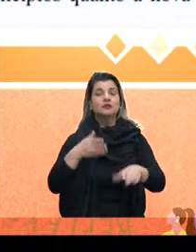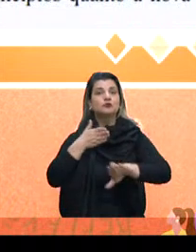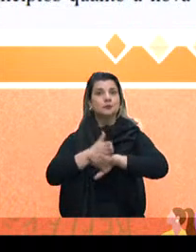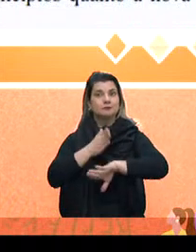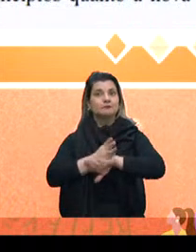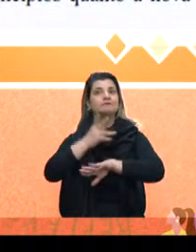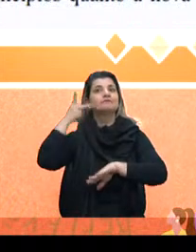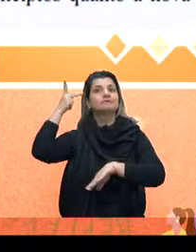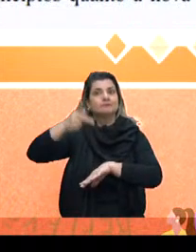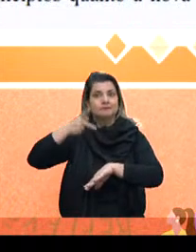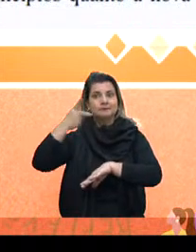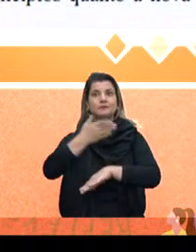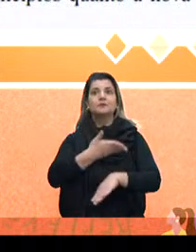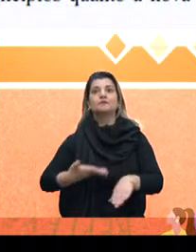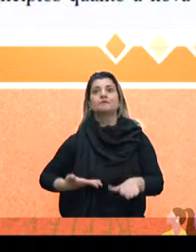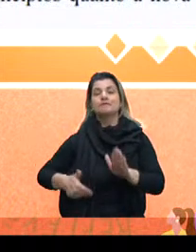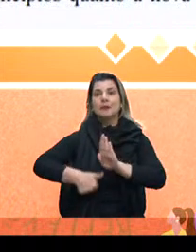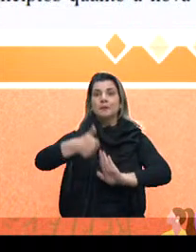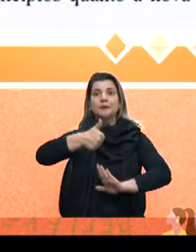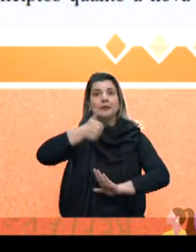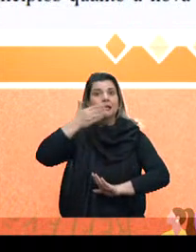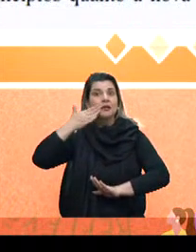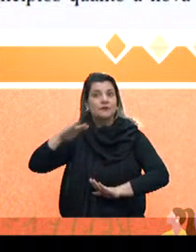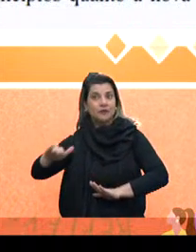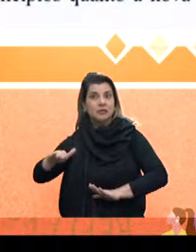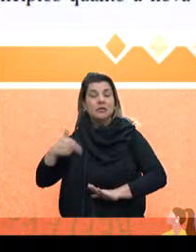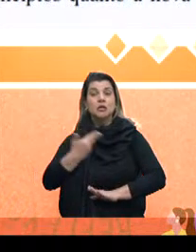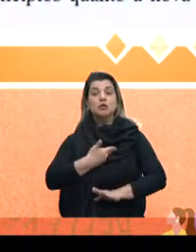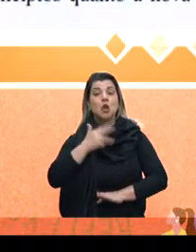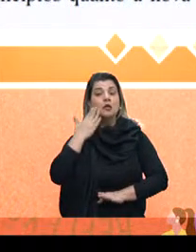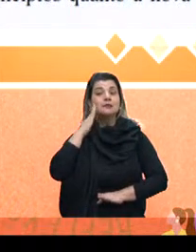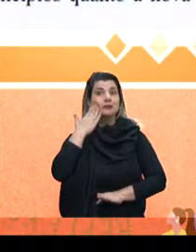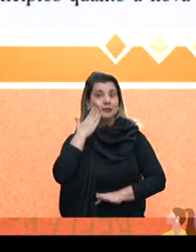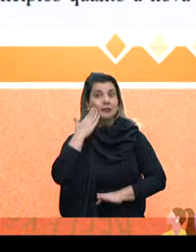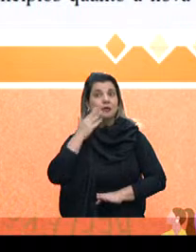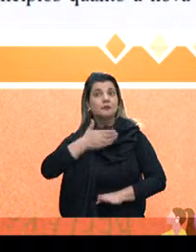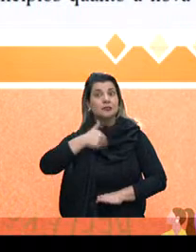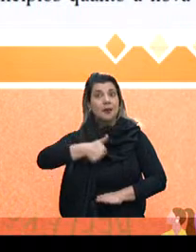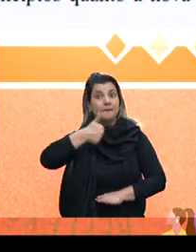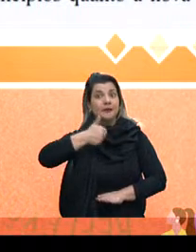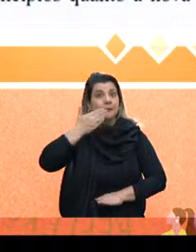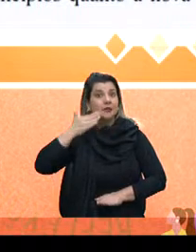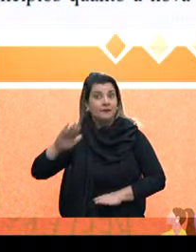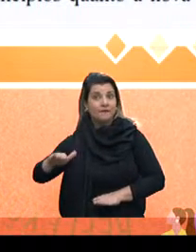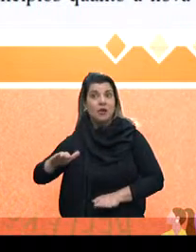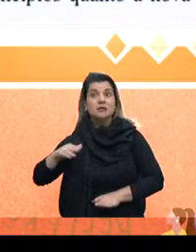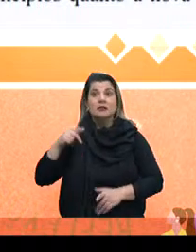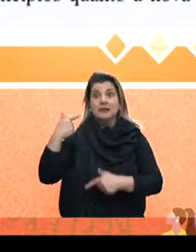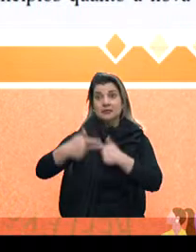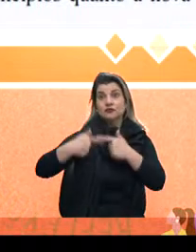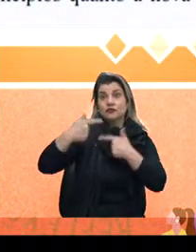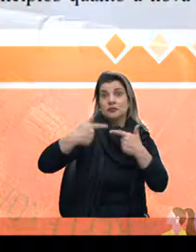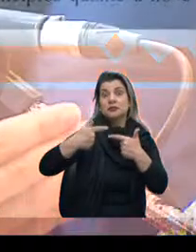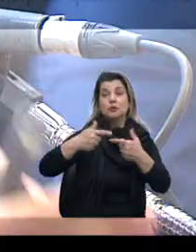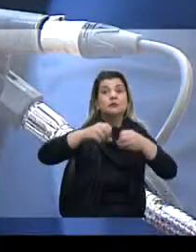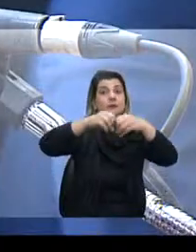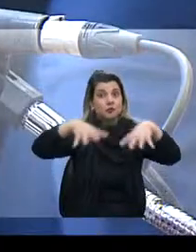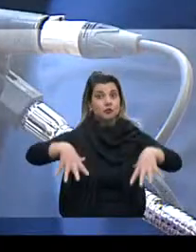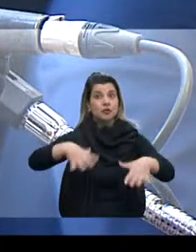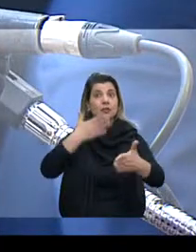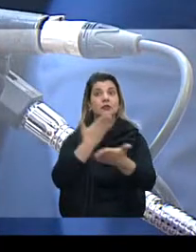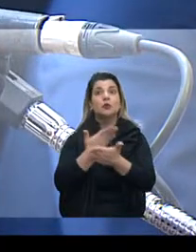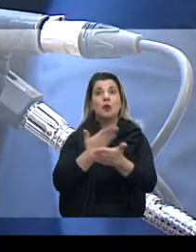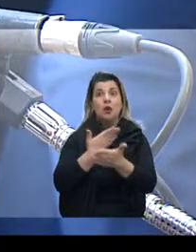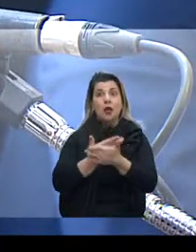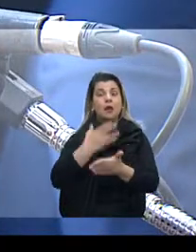políticas públicas na primeira infância. Nós estamos entendendo que a primeira infância desta geração está prejudicada com a ausência de aulas presenciais, com